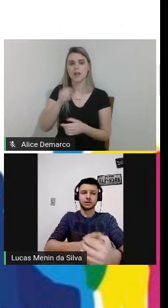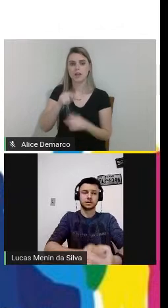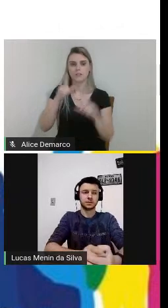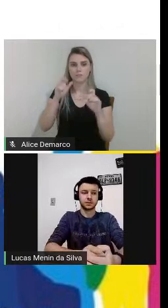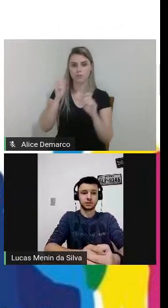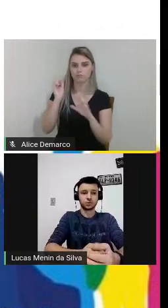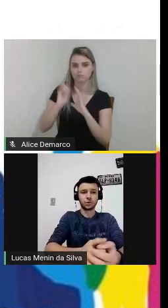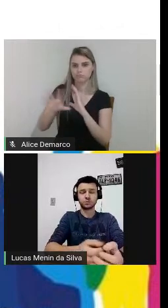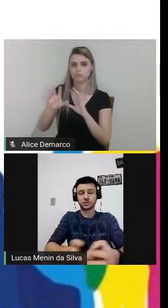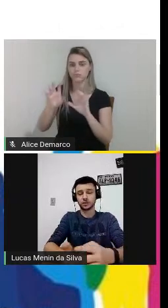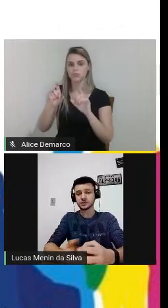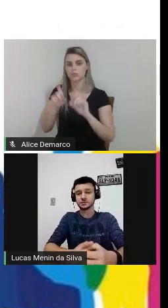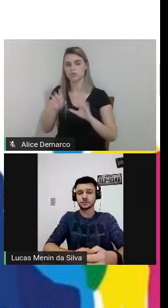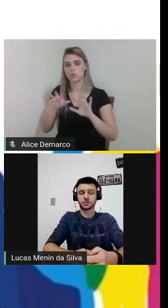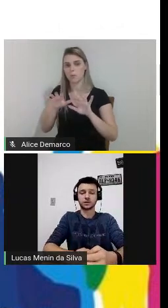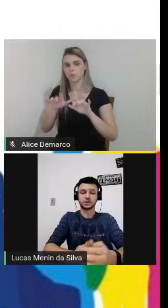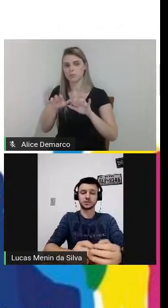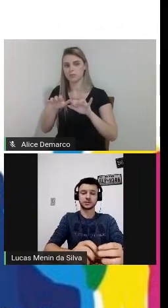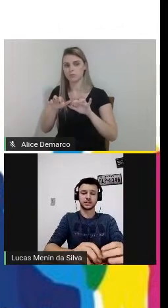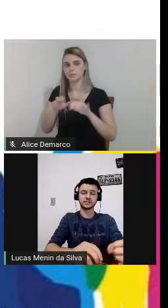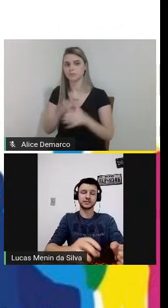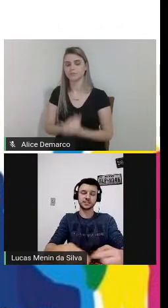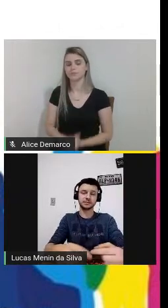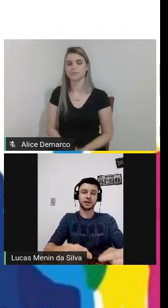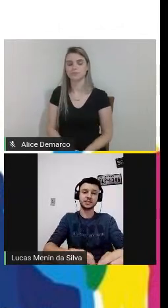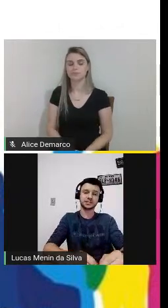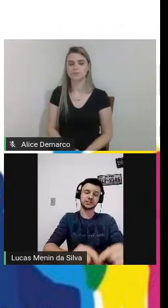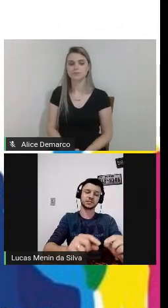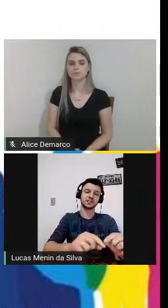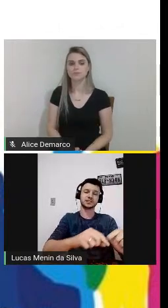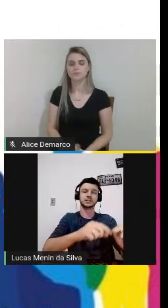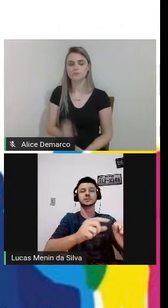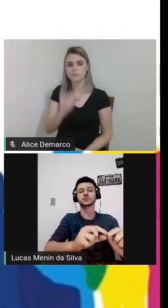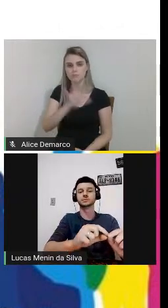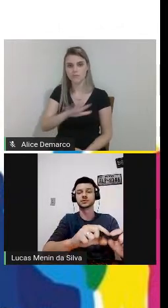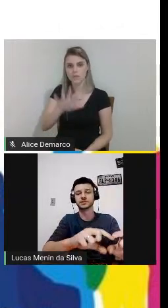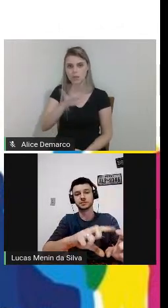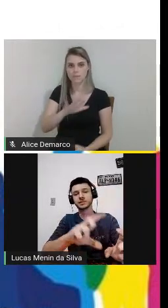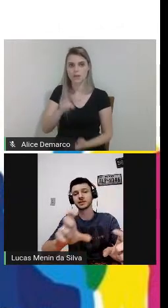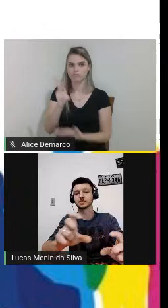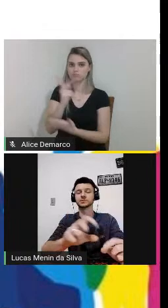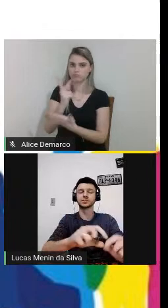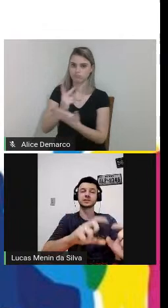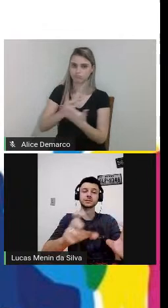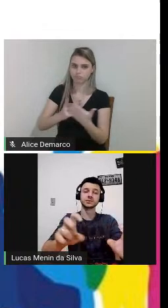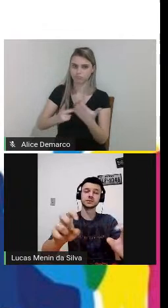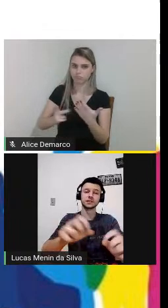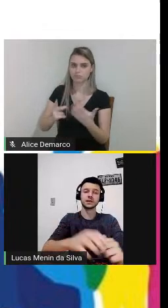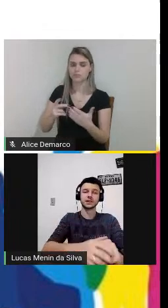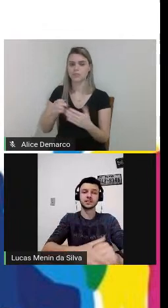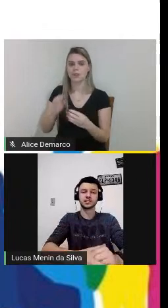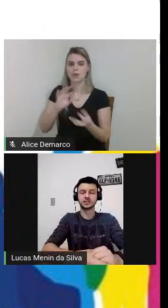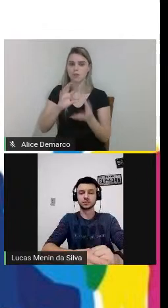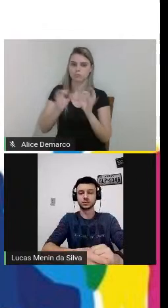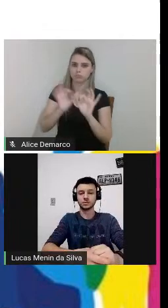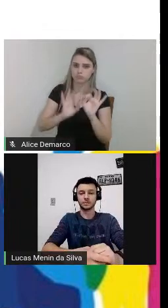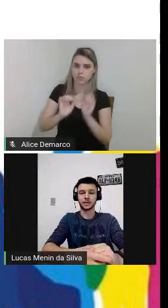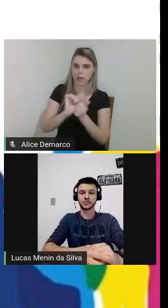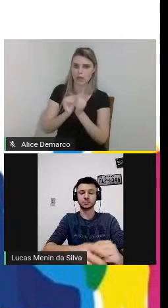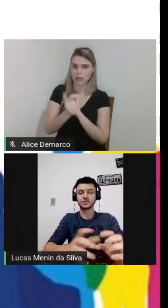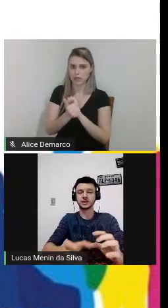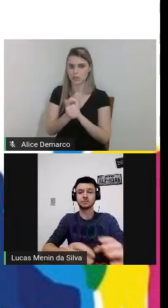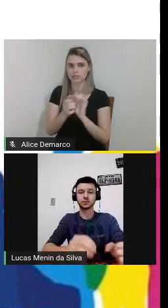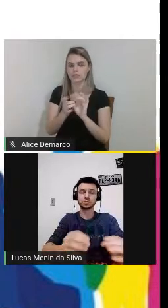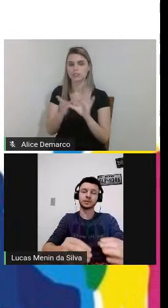e no computador nós através das imagens nós desenhamos por cima dela nós modelamos deixando